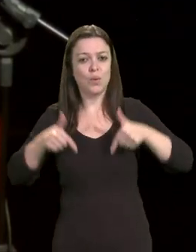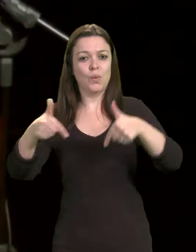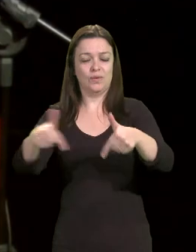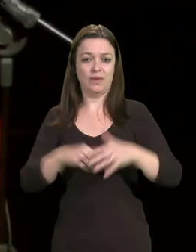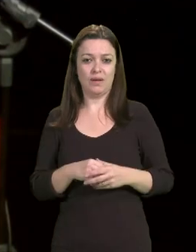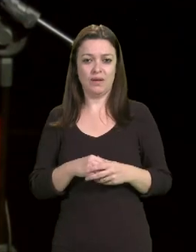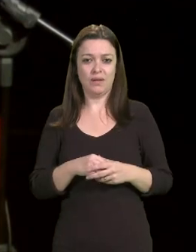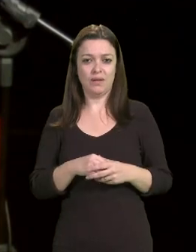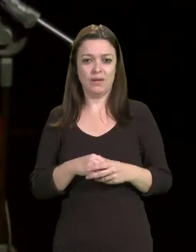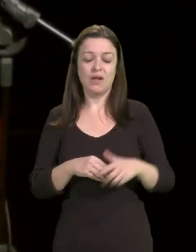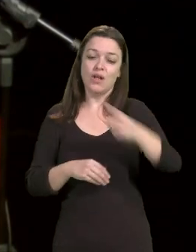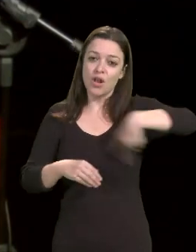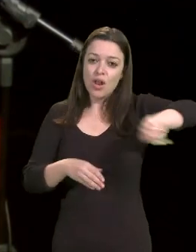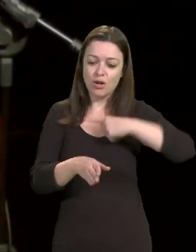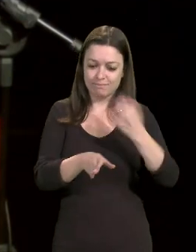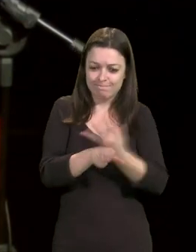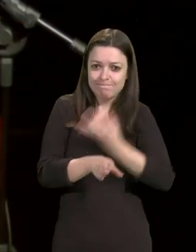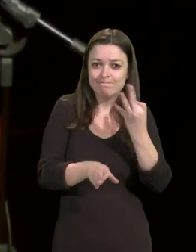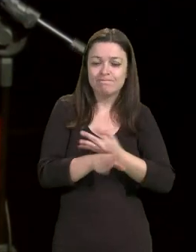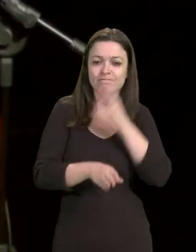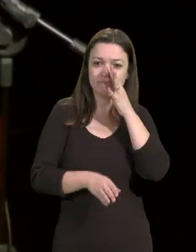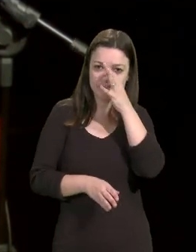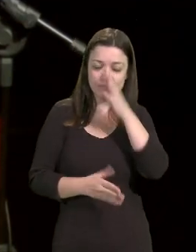Somos a resistência.